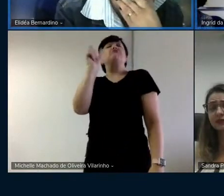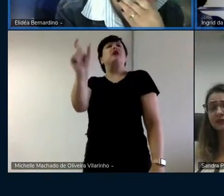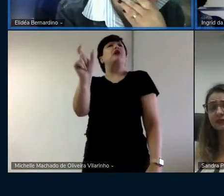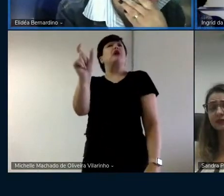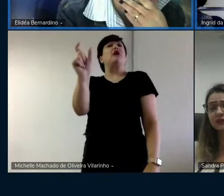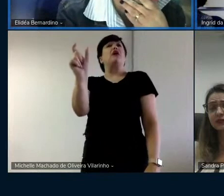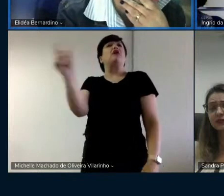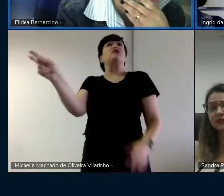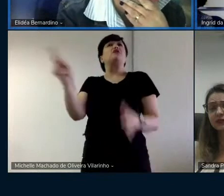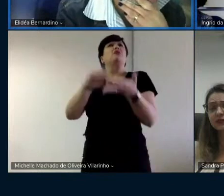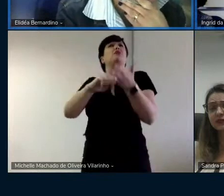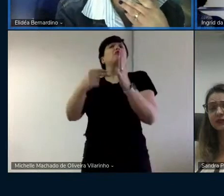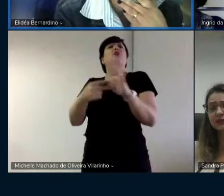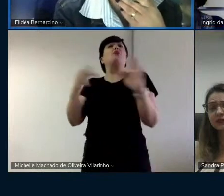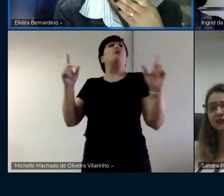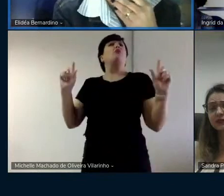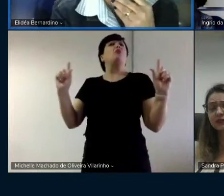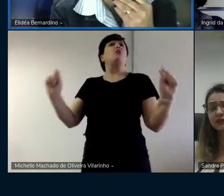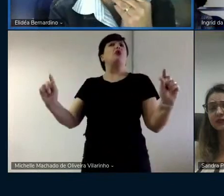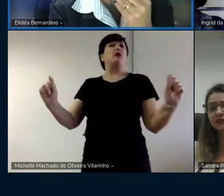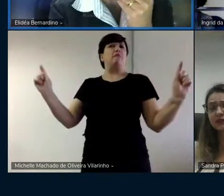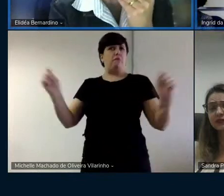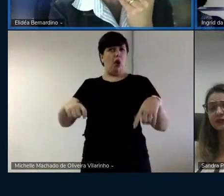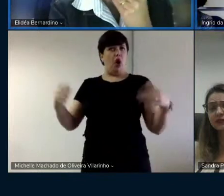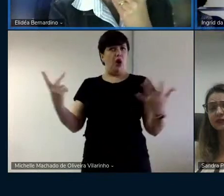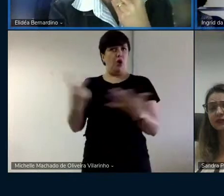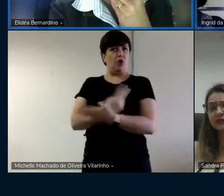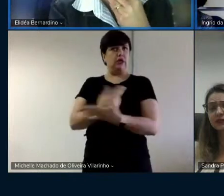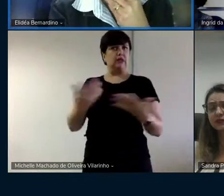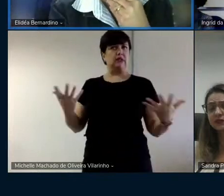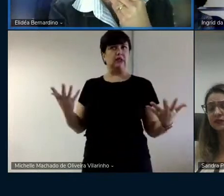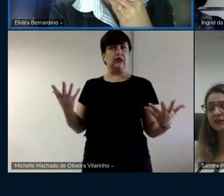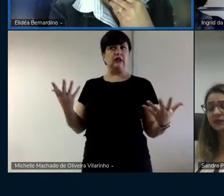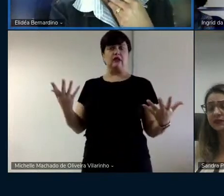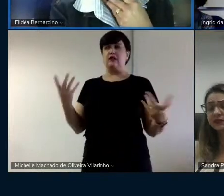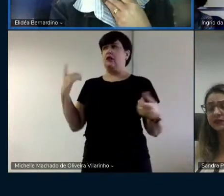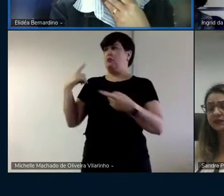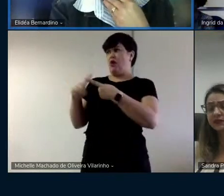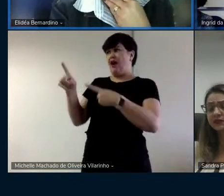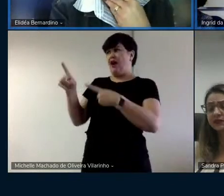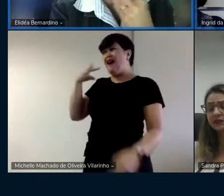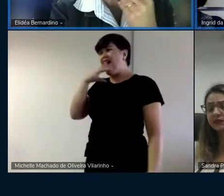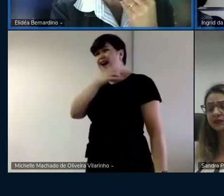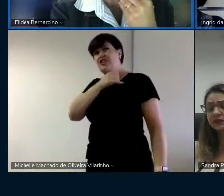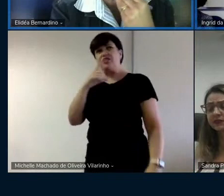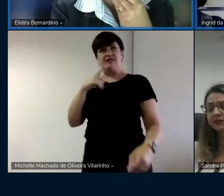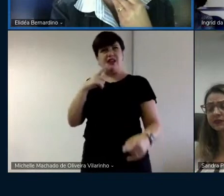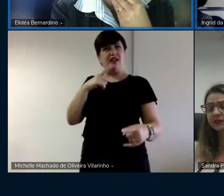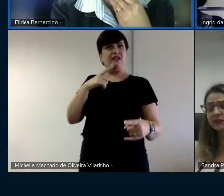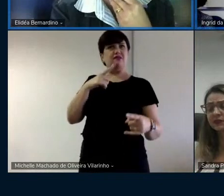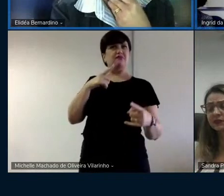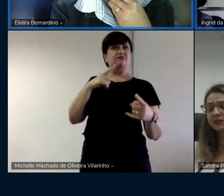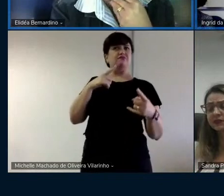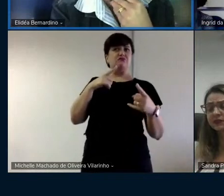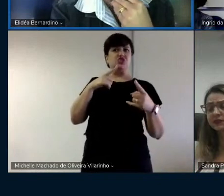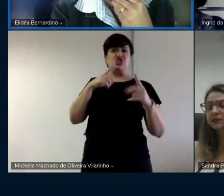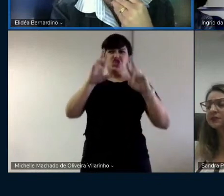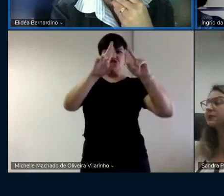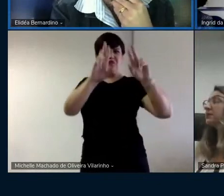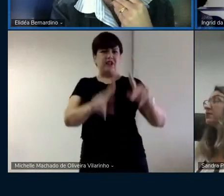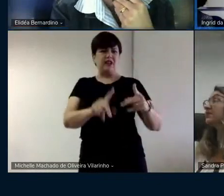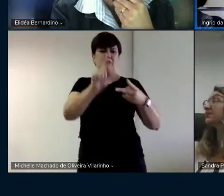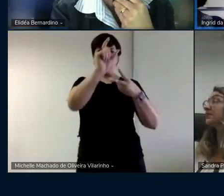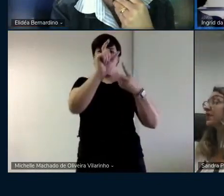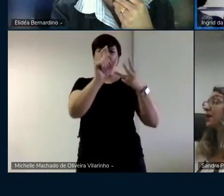nesse sentido. Assim, pode acontecer. Porque você acha que tem distinção na Libras entre essas palavras?